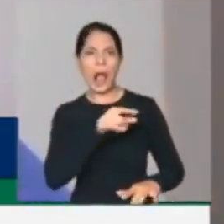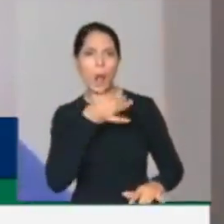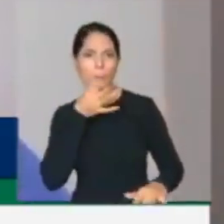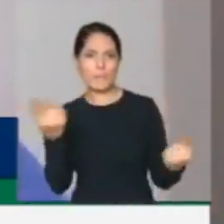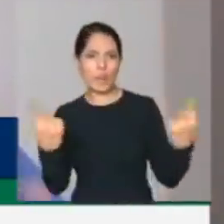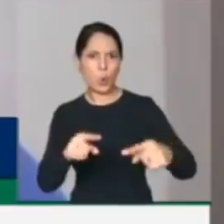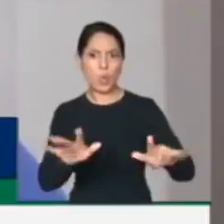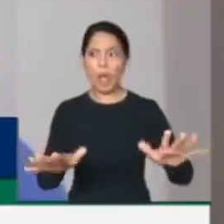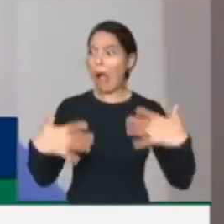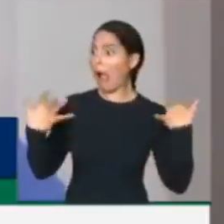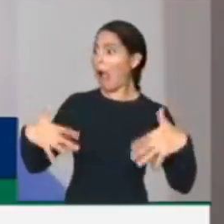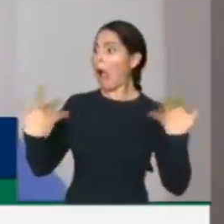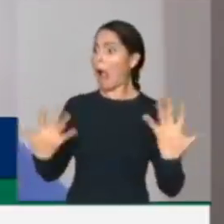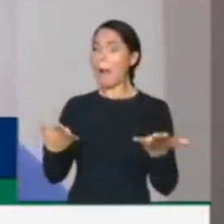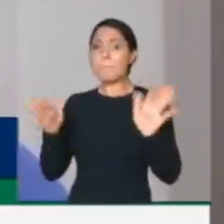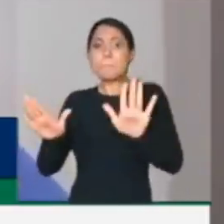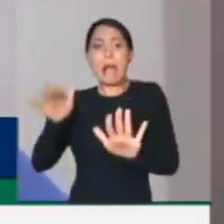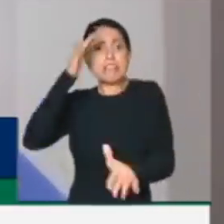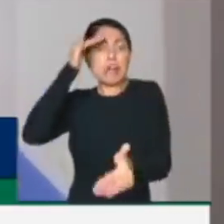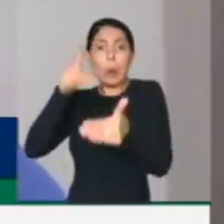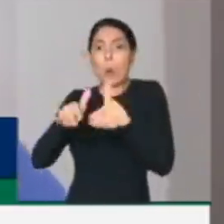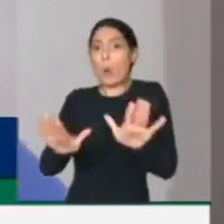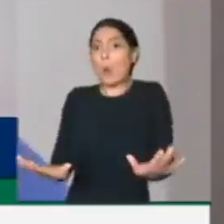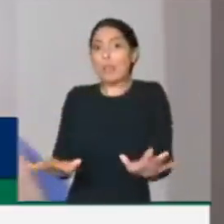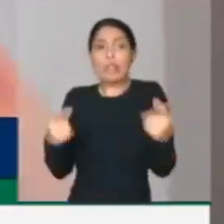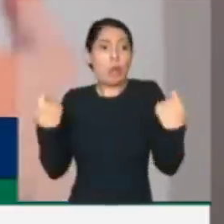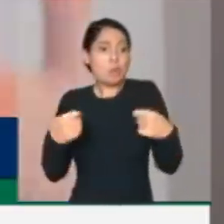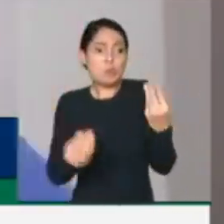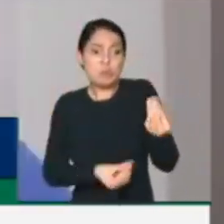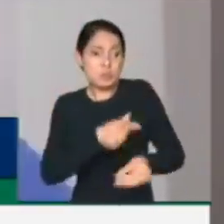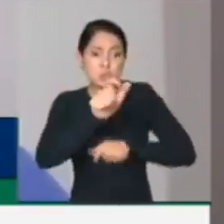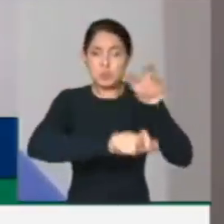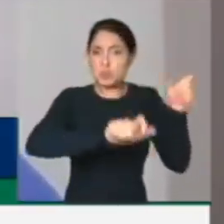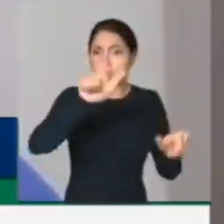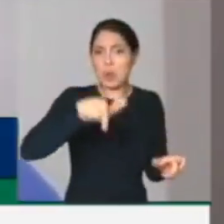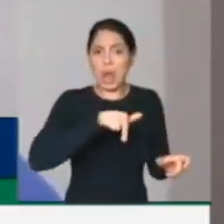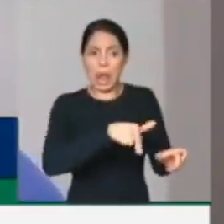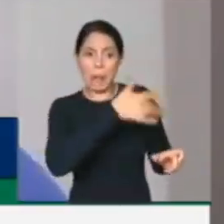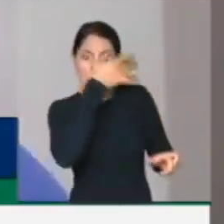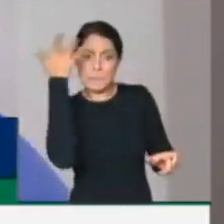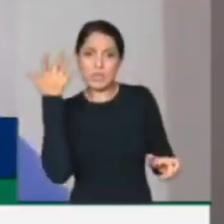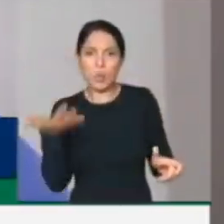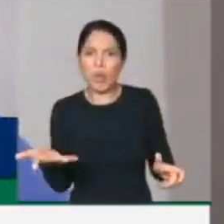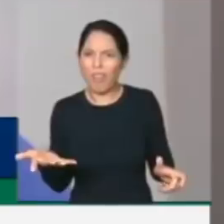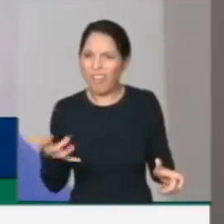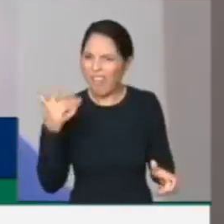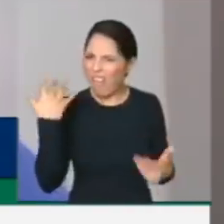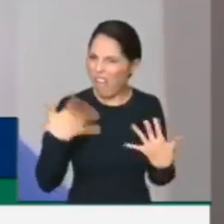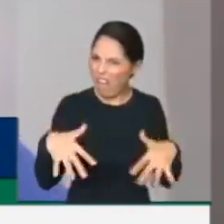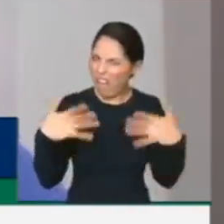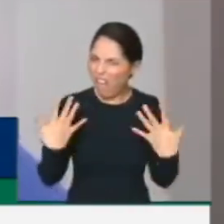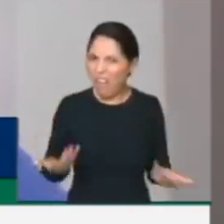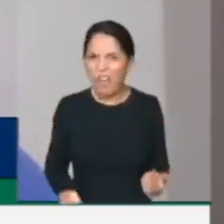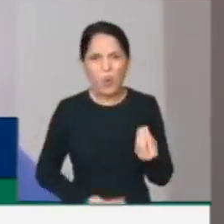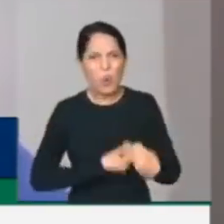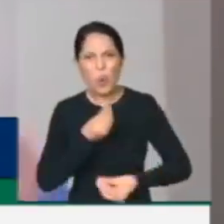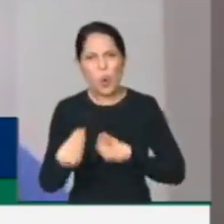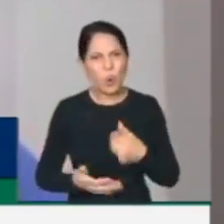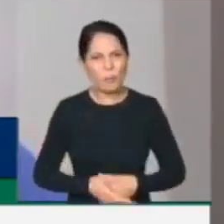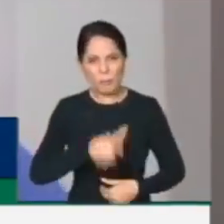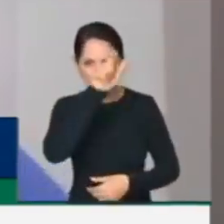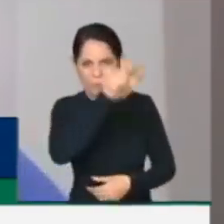o legislado. É um escândalo dar liberdade para o trabalhador? É um escândalo empoderar o trabalhador? Acham ruim o trabalhador ter